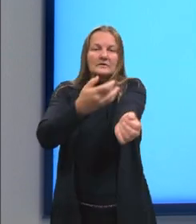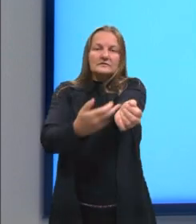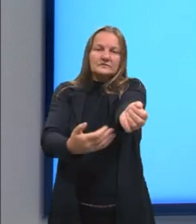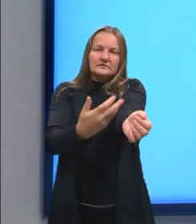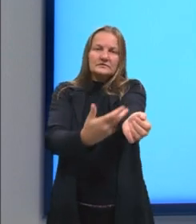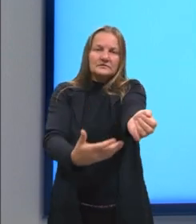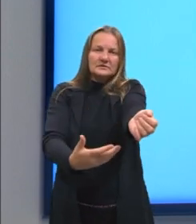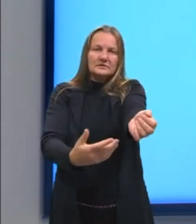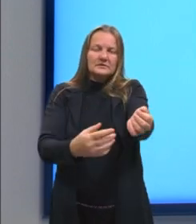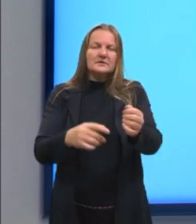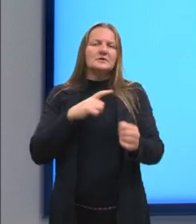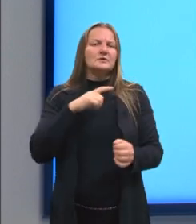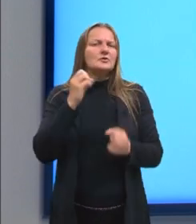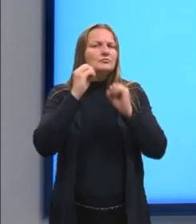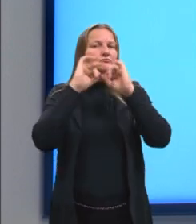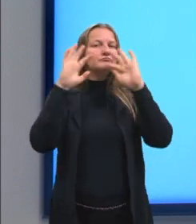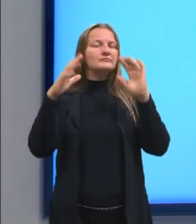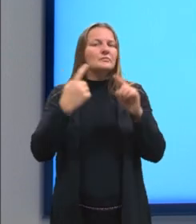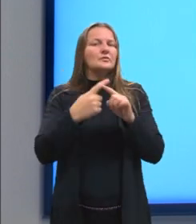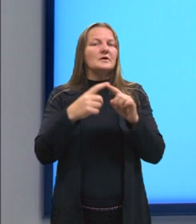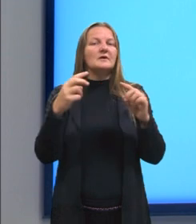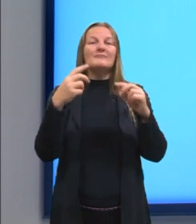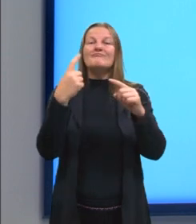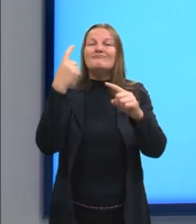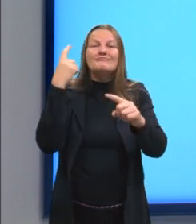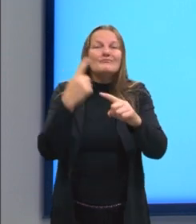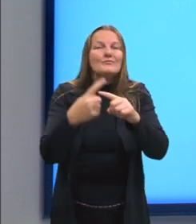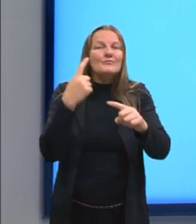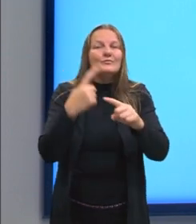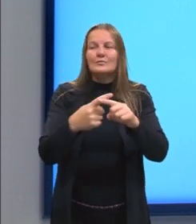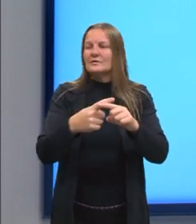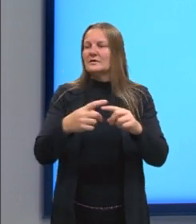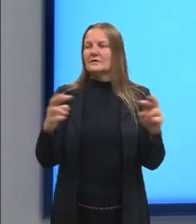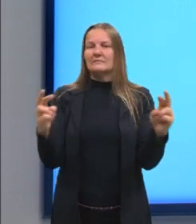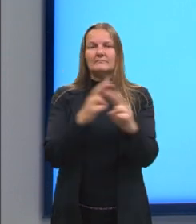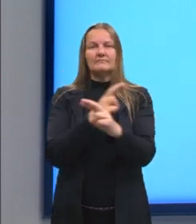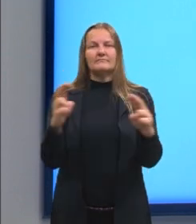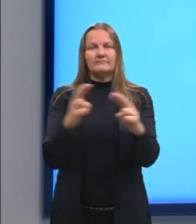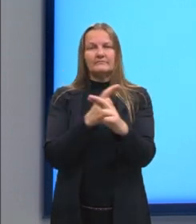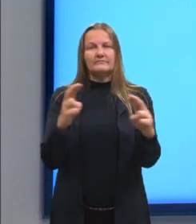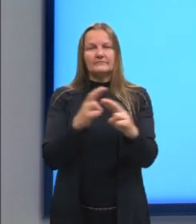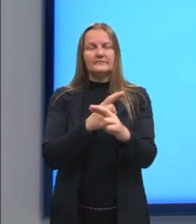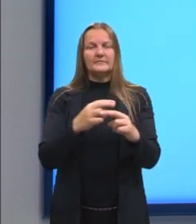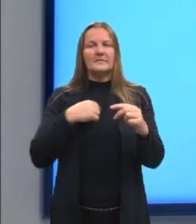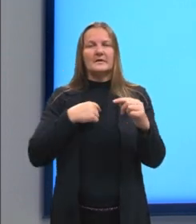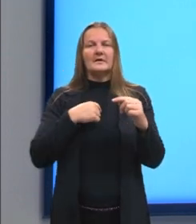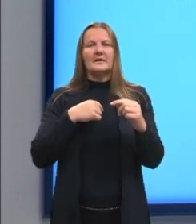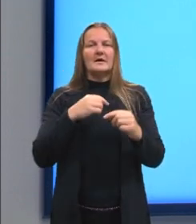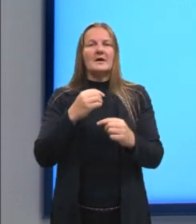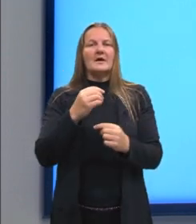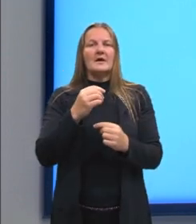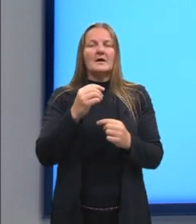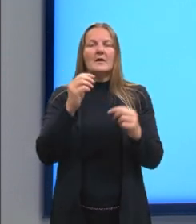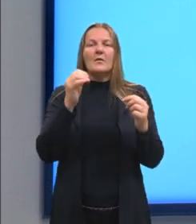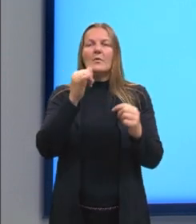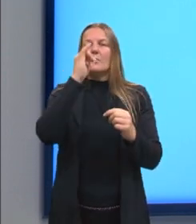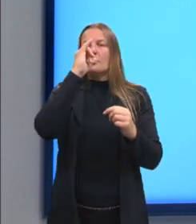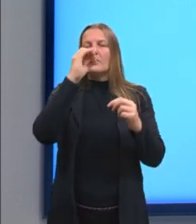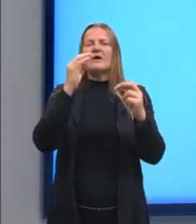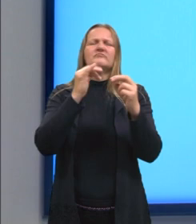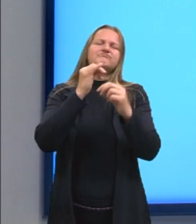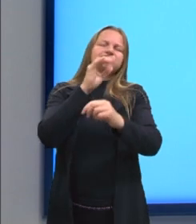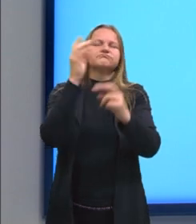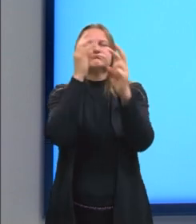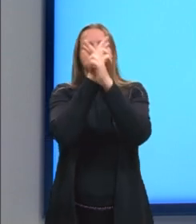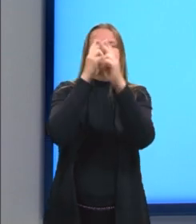pode ser entendida como a razão entre a quantidade de álcool e o volume em litro. A